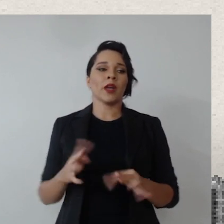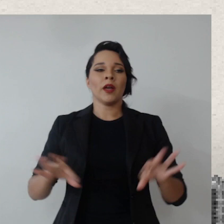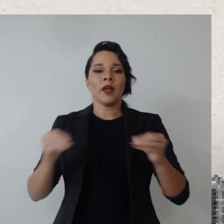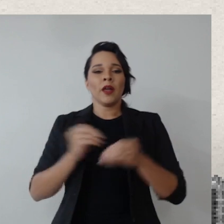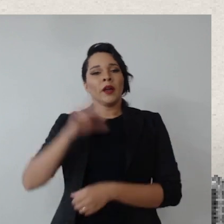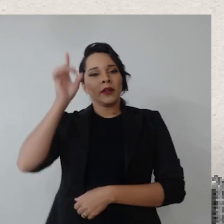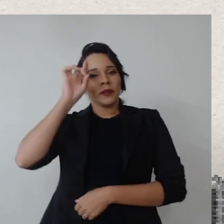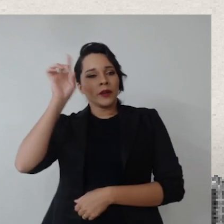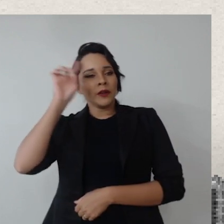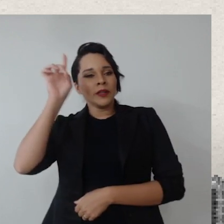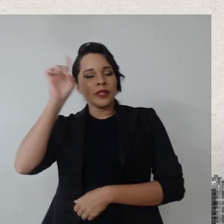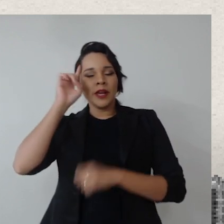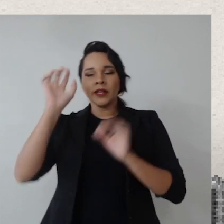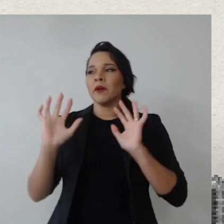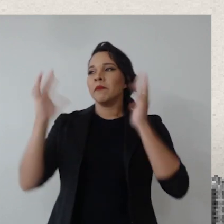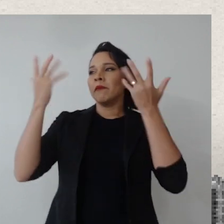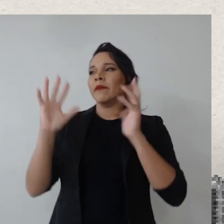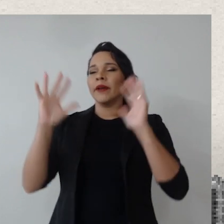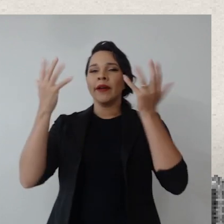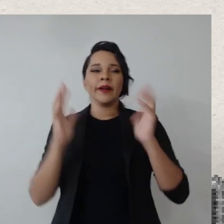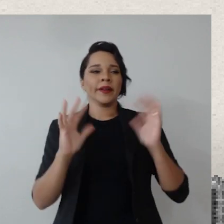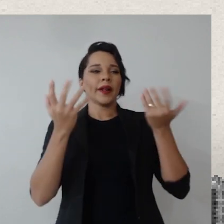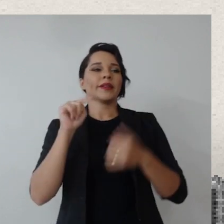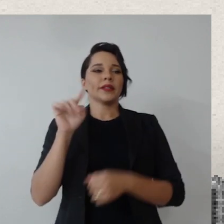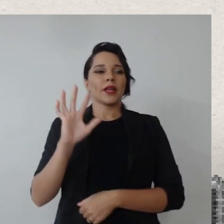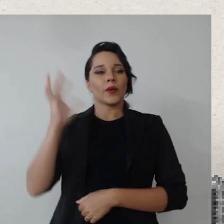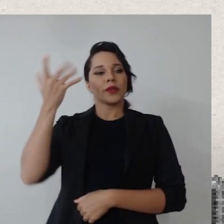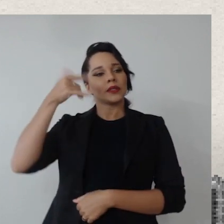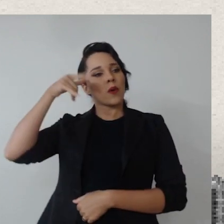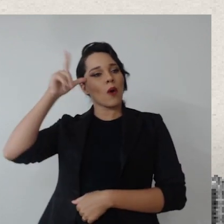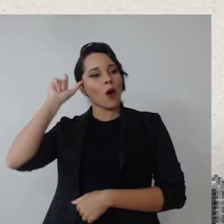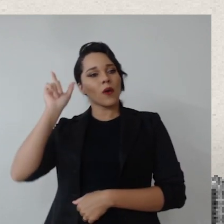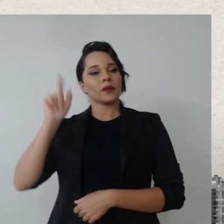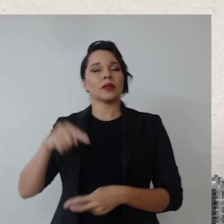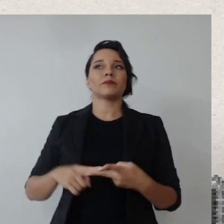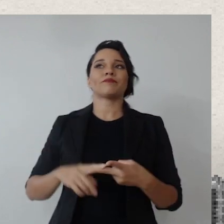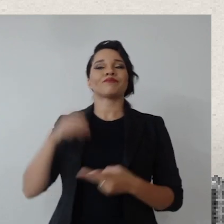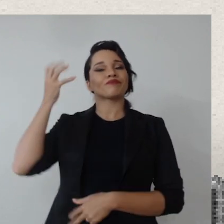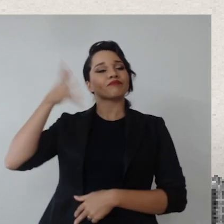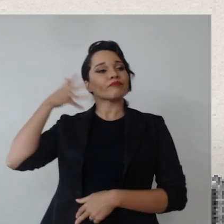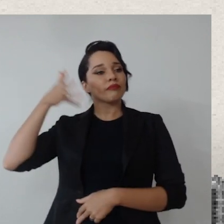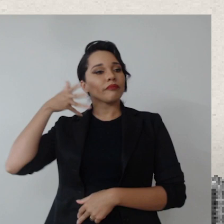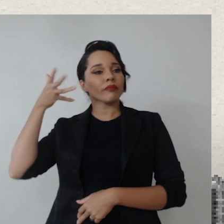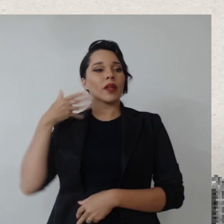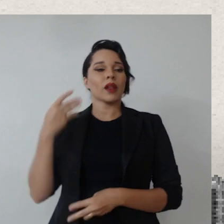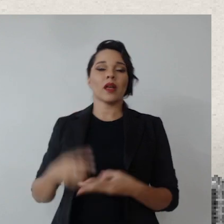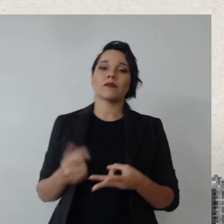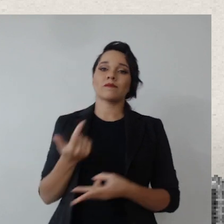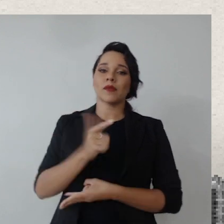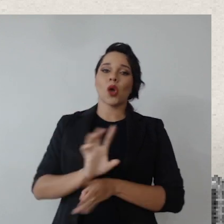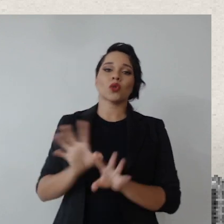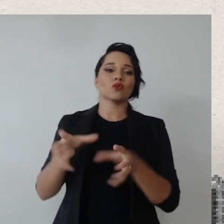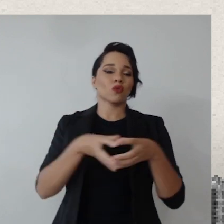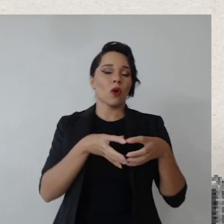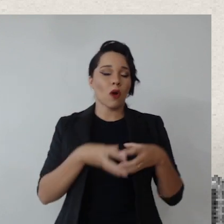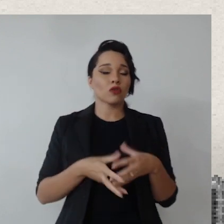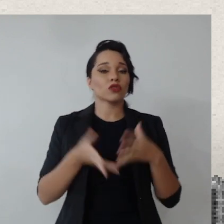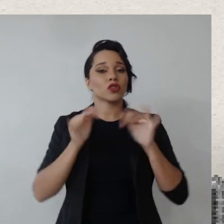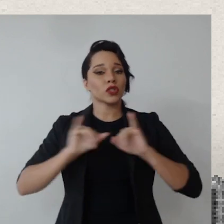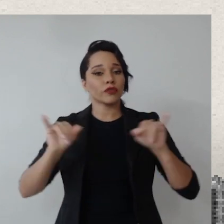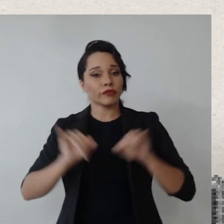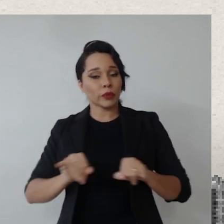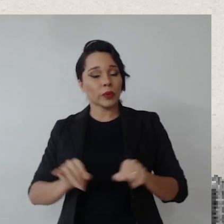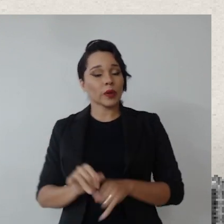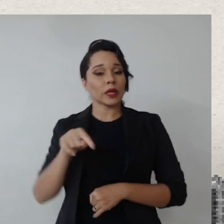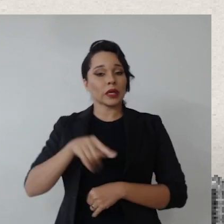todos os dias comemorativos, desse que aconteceu ontem, dessa palestra, como em outros órgãos, gente